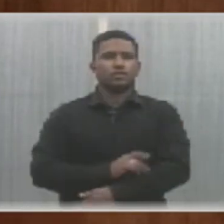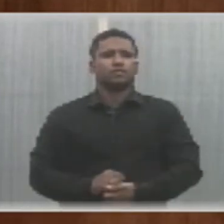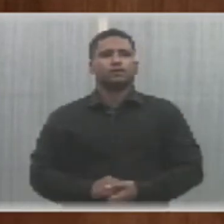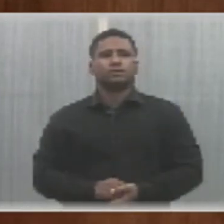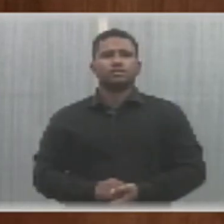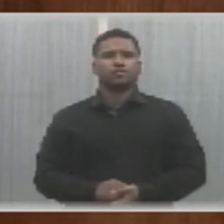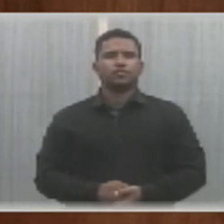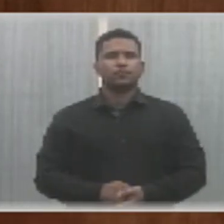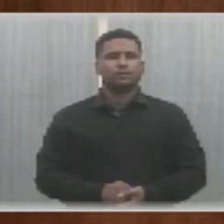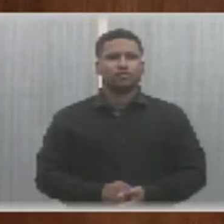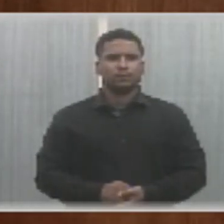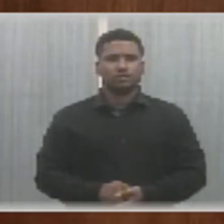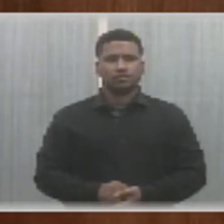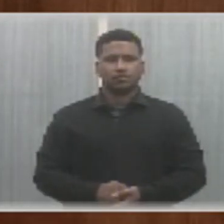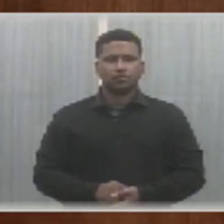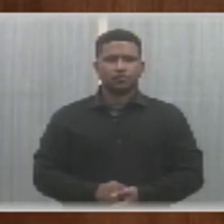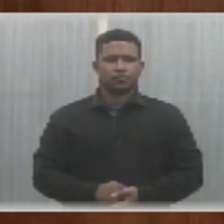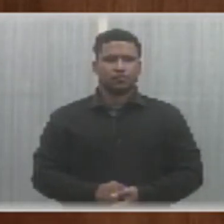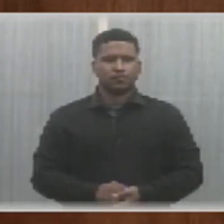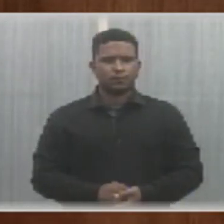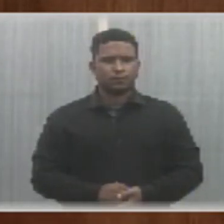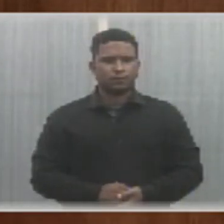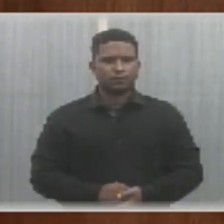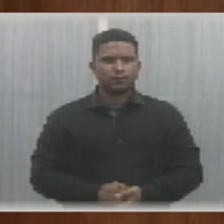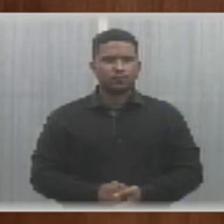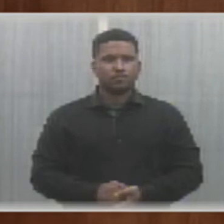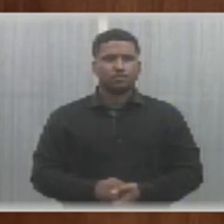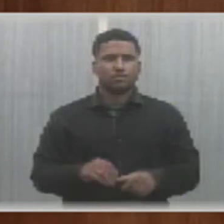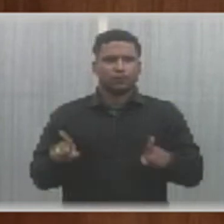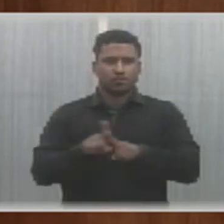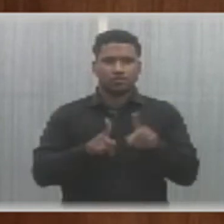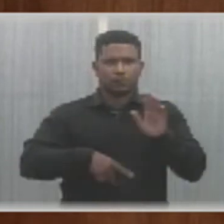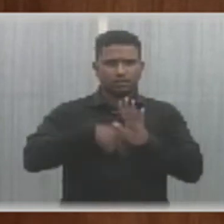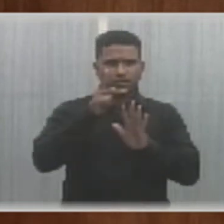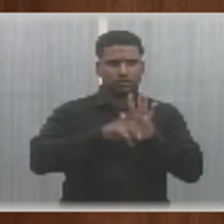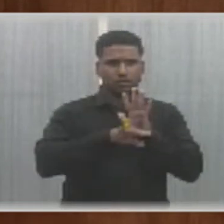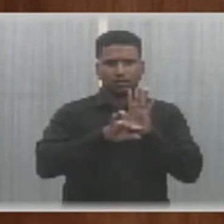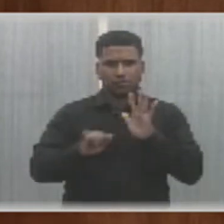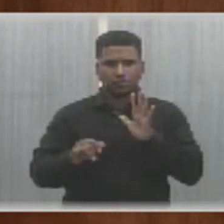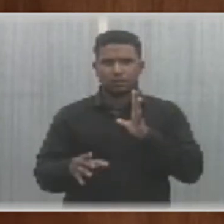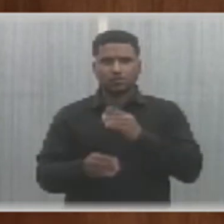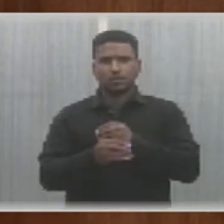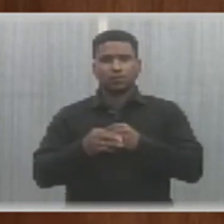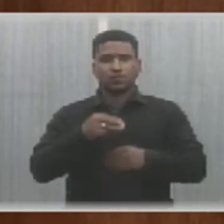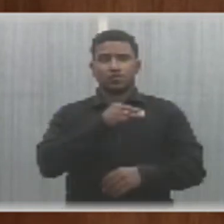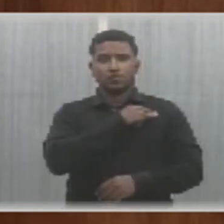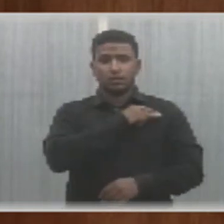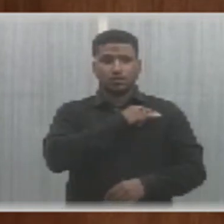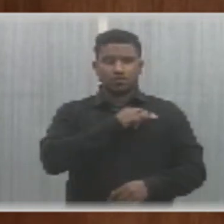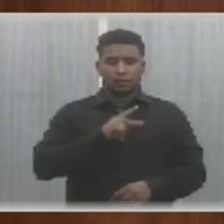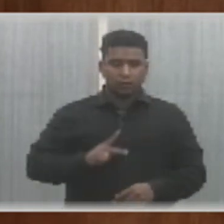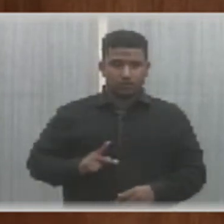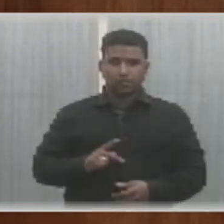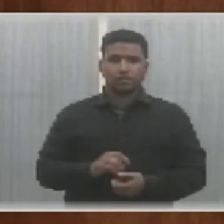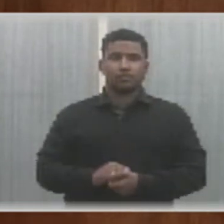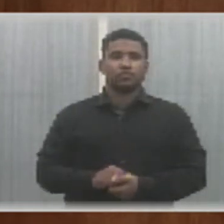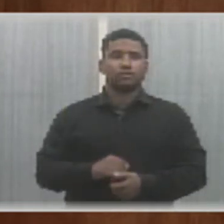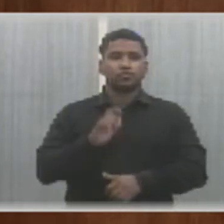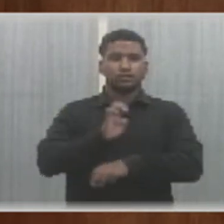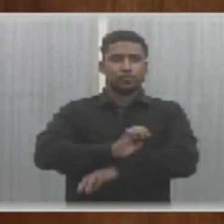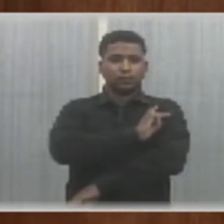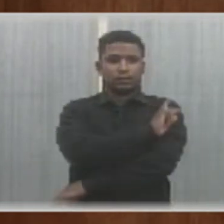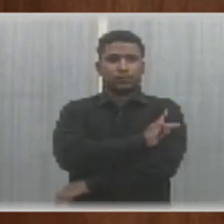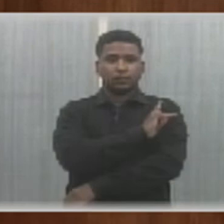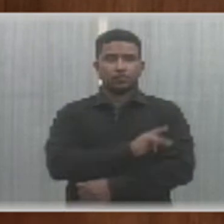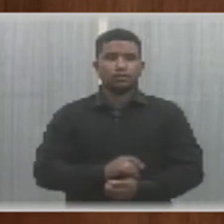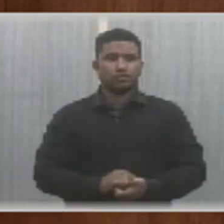das outras providências. Temos aqui um projeto de lei complementar do Ministério Público do estado do